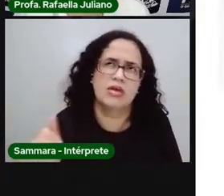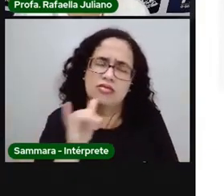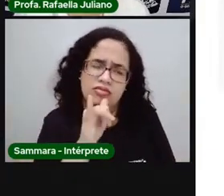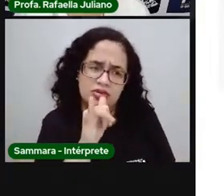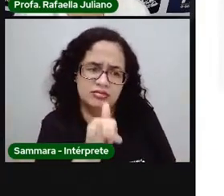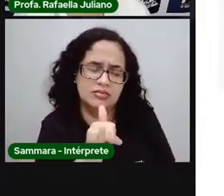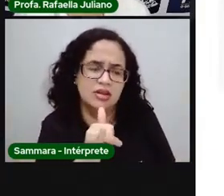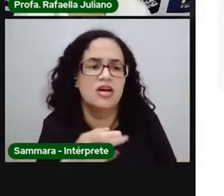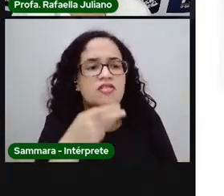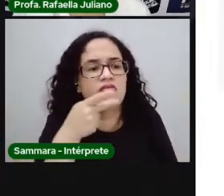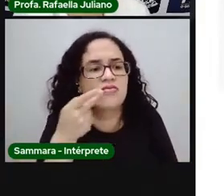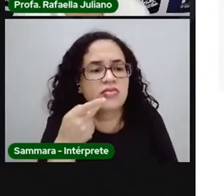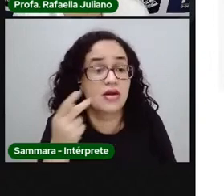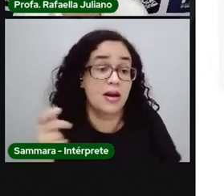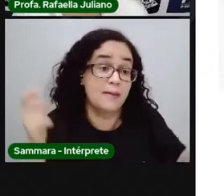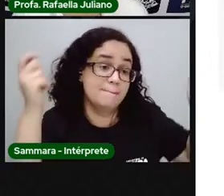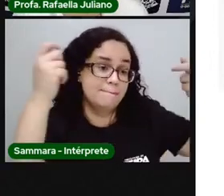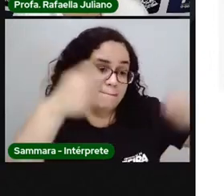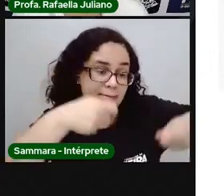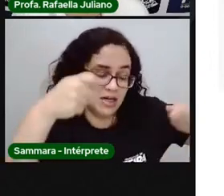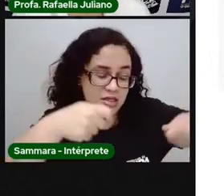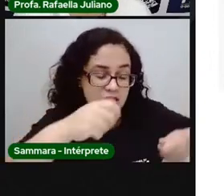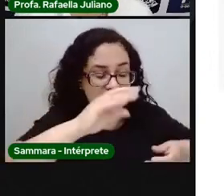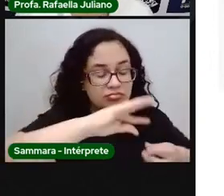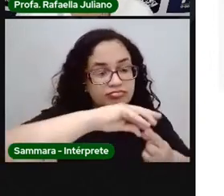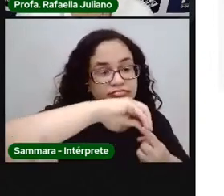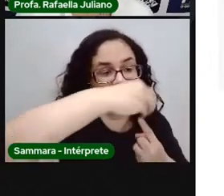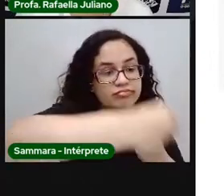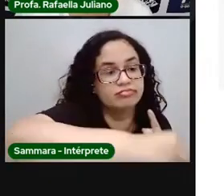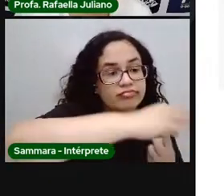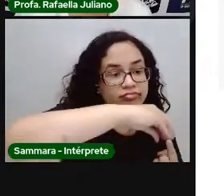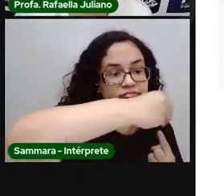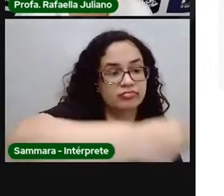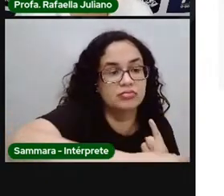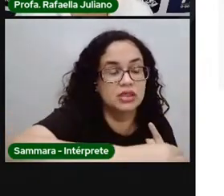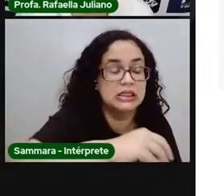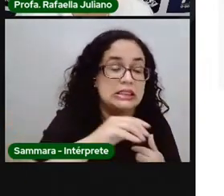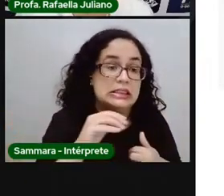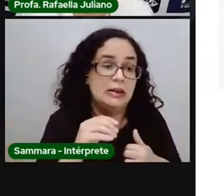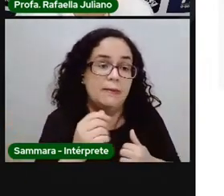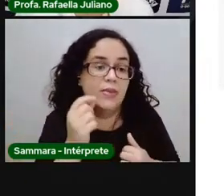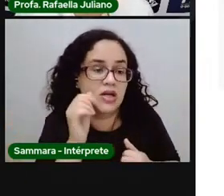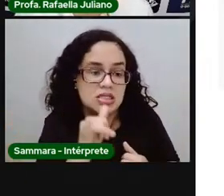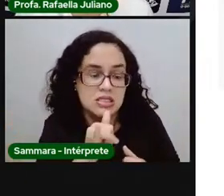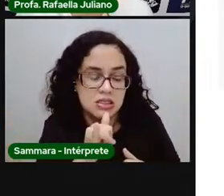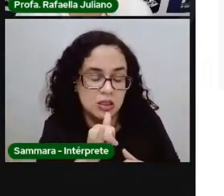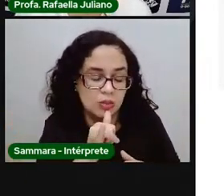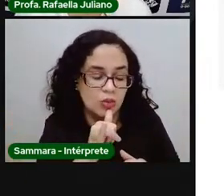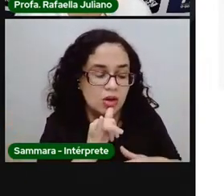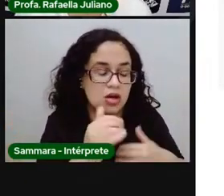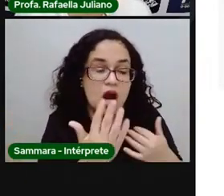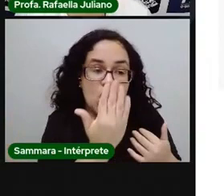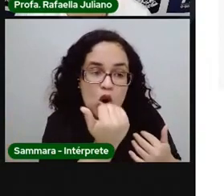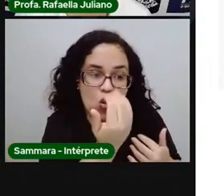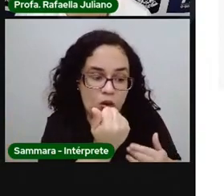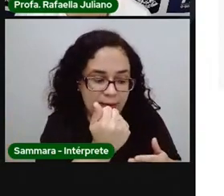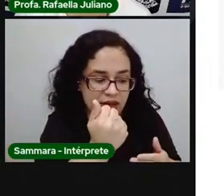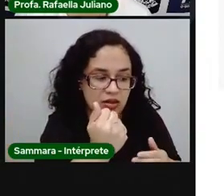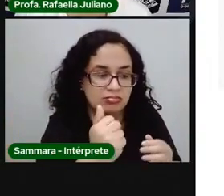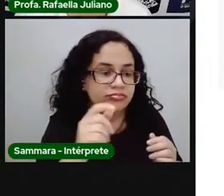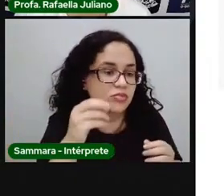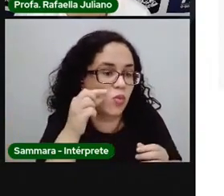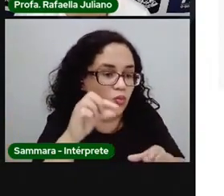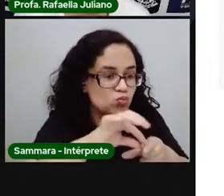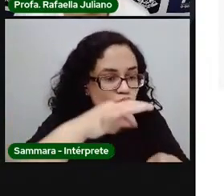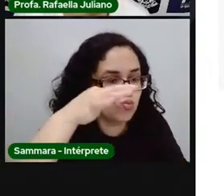sempre de falar. A gente precisa destascar mais e desembalar menos. Porque quando a gente está desembalando um produto, isso quer dizer